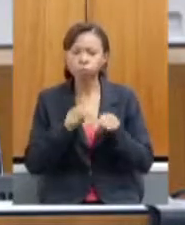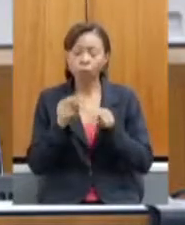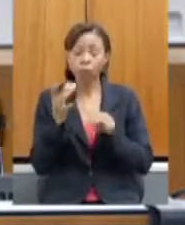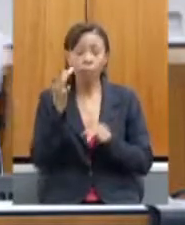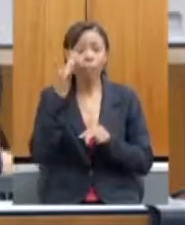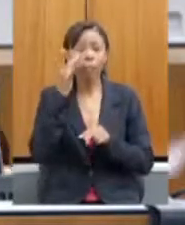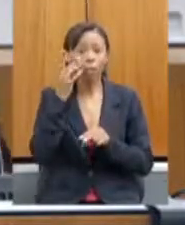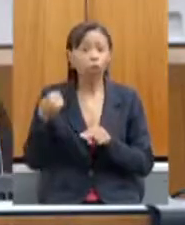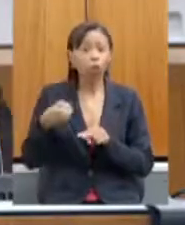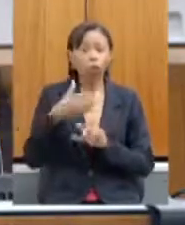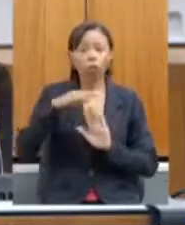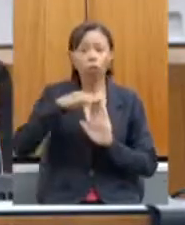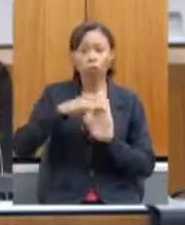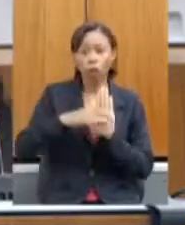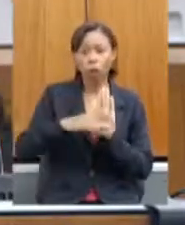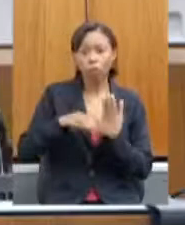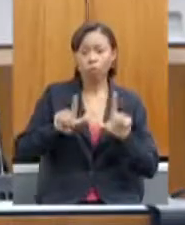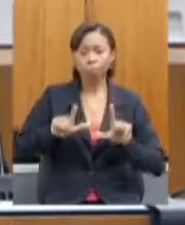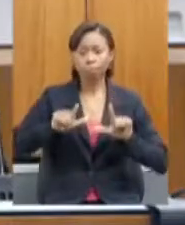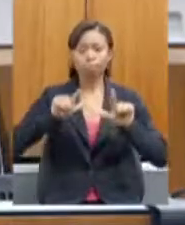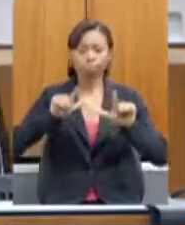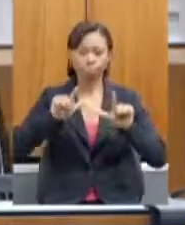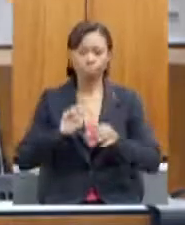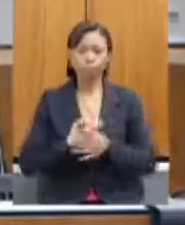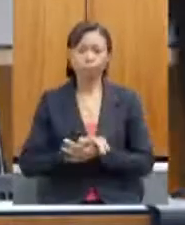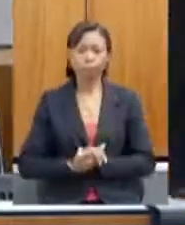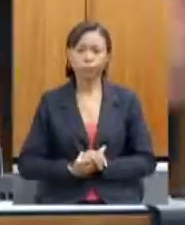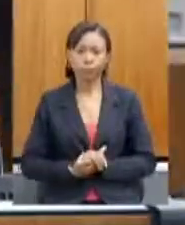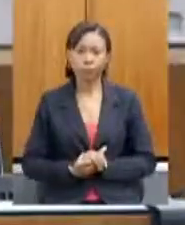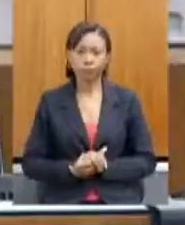de certificação. Pode passar?